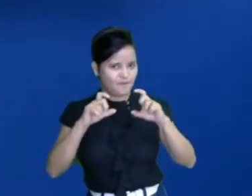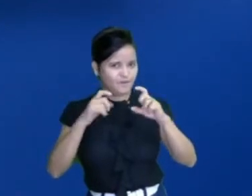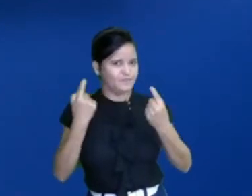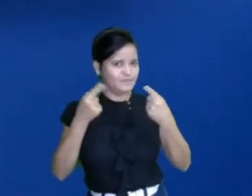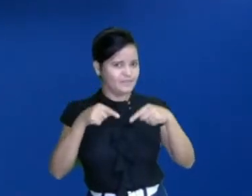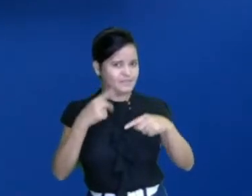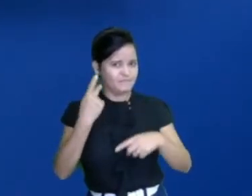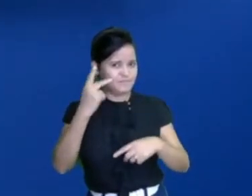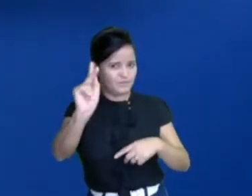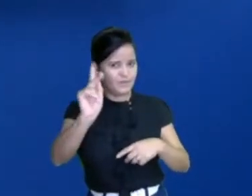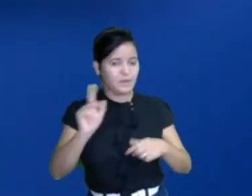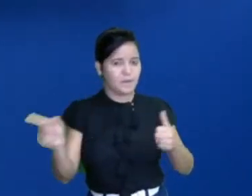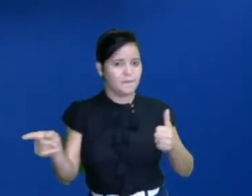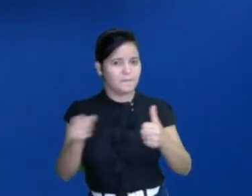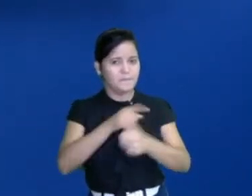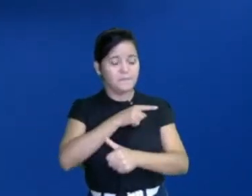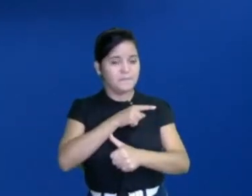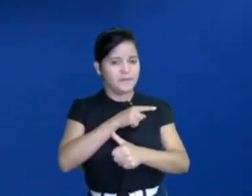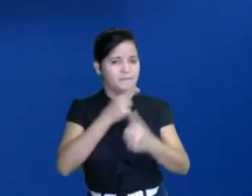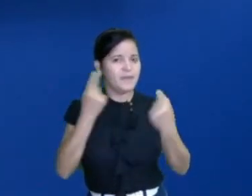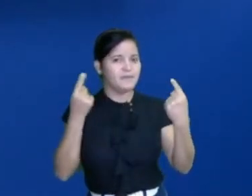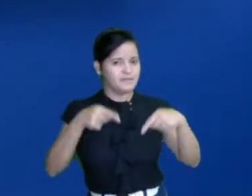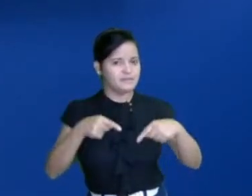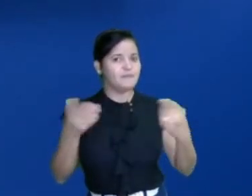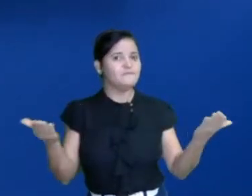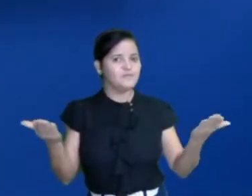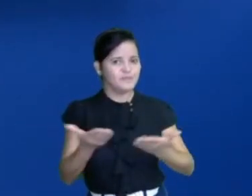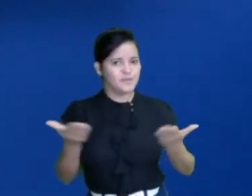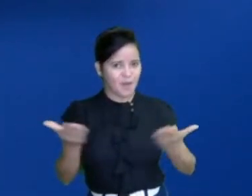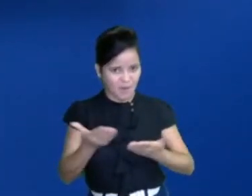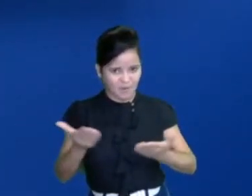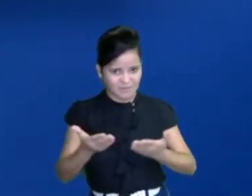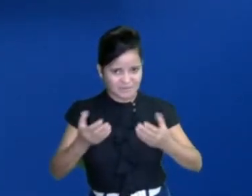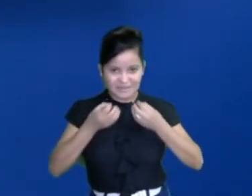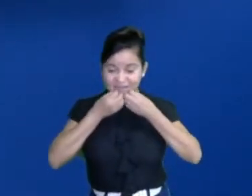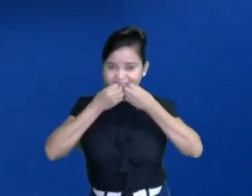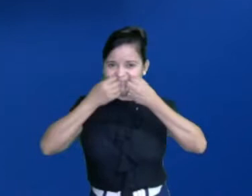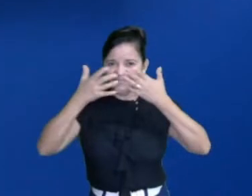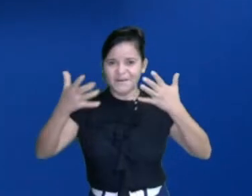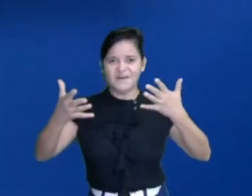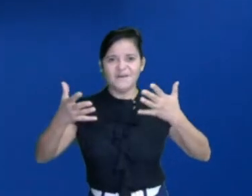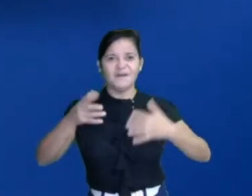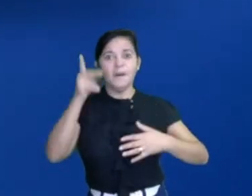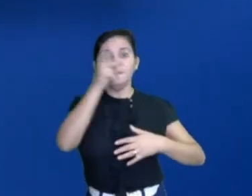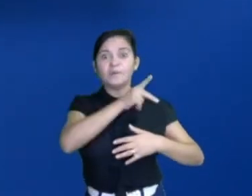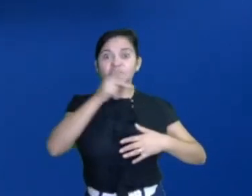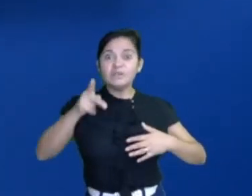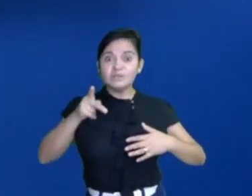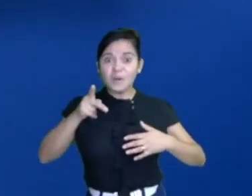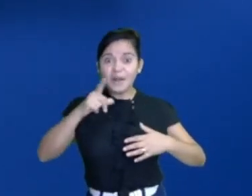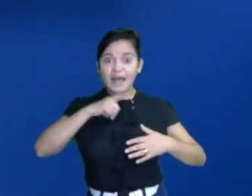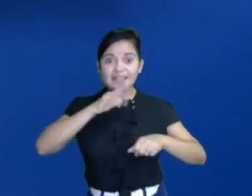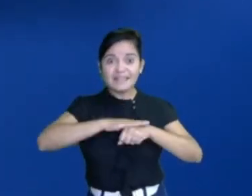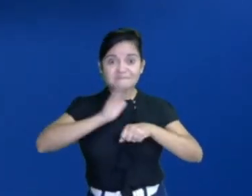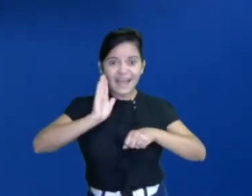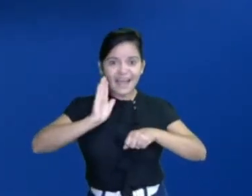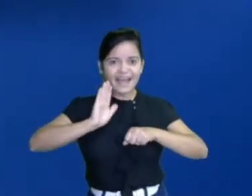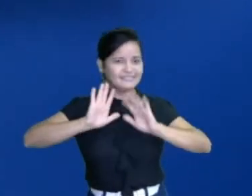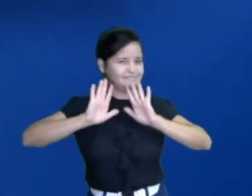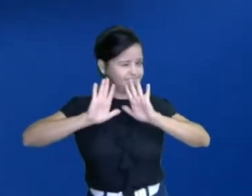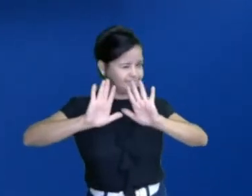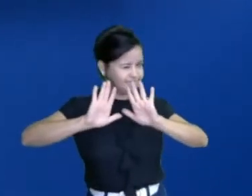é teu desafio. Primeiro desafio de hoje. Tá bom? A professora vai ter mais, né? Me